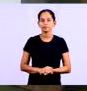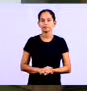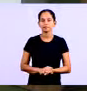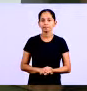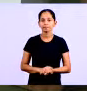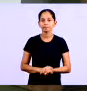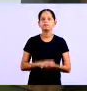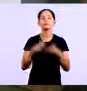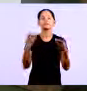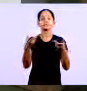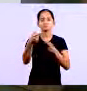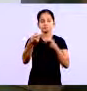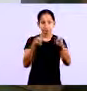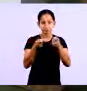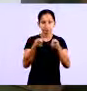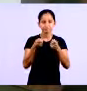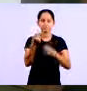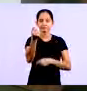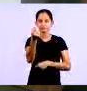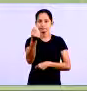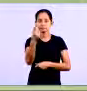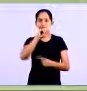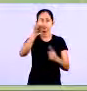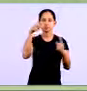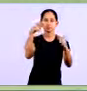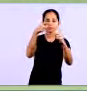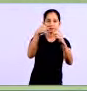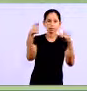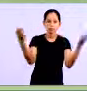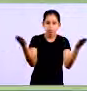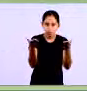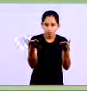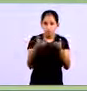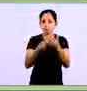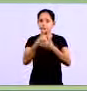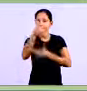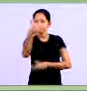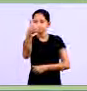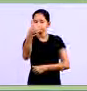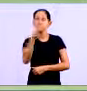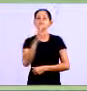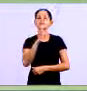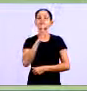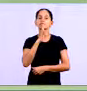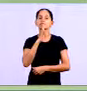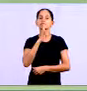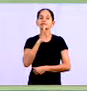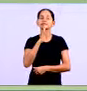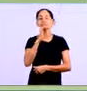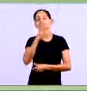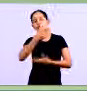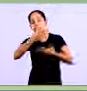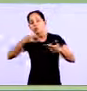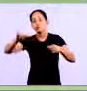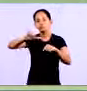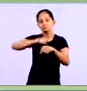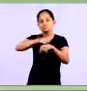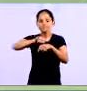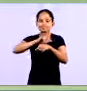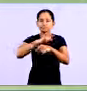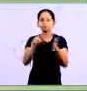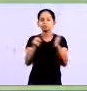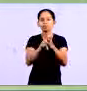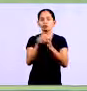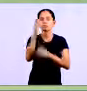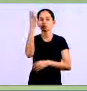Controles financeiros. Bom, os objetivos da aula de hoje, primeiro, conhecer os principais instrumentos de controle finance